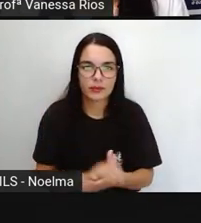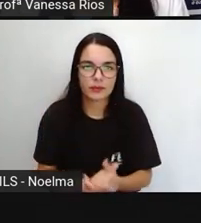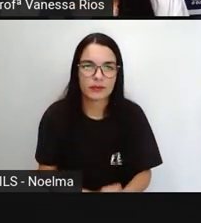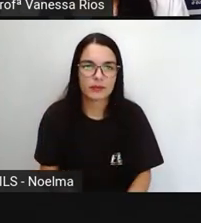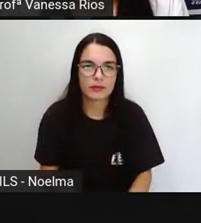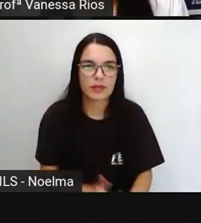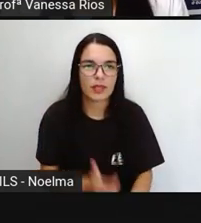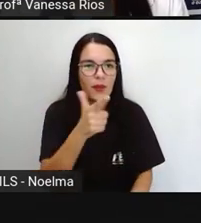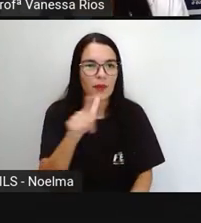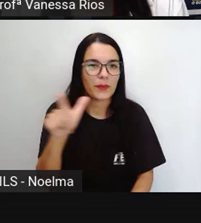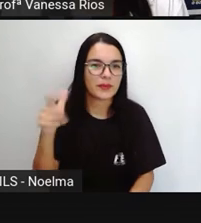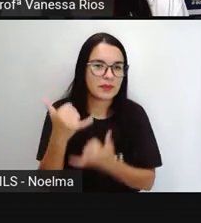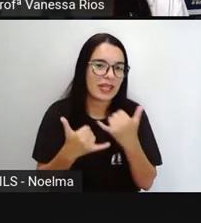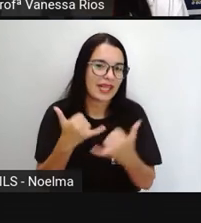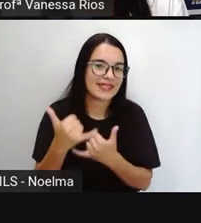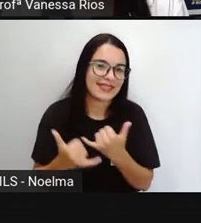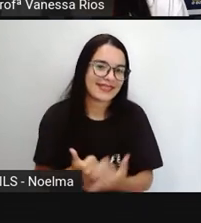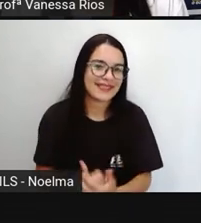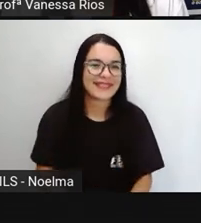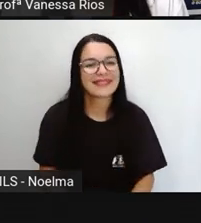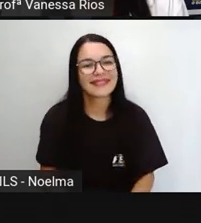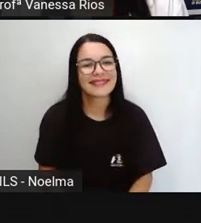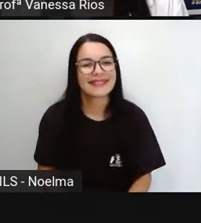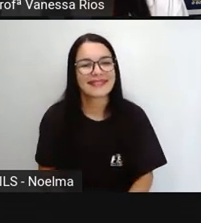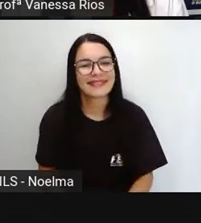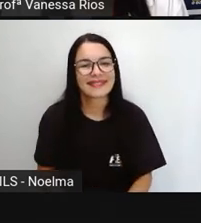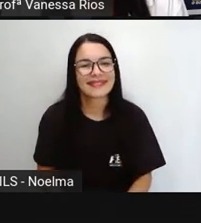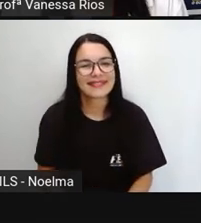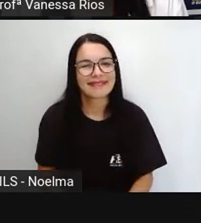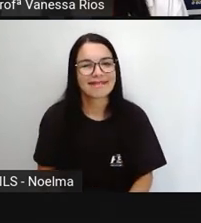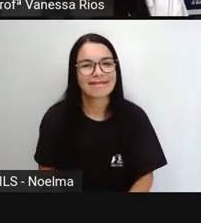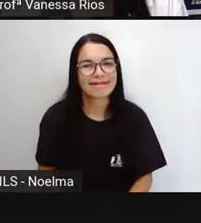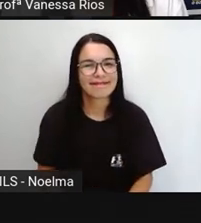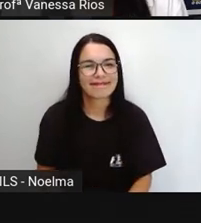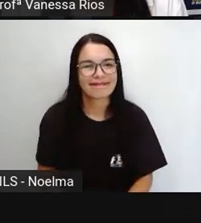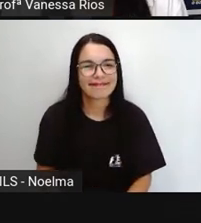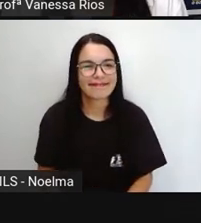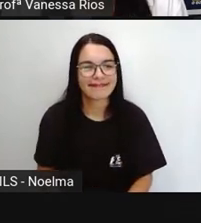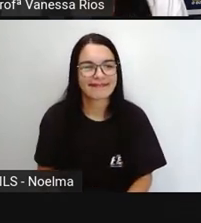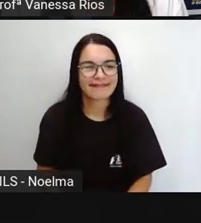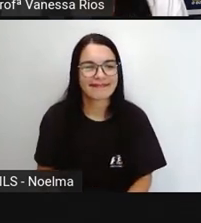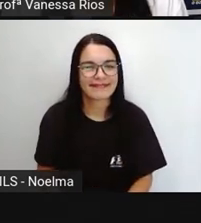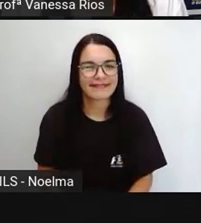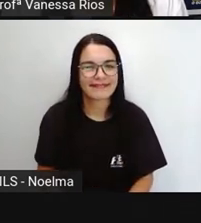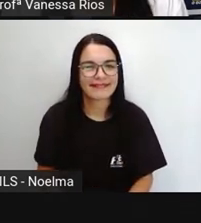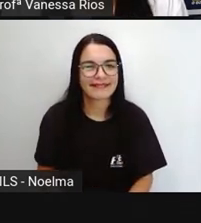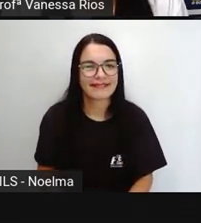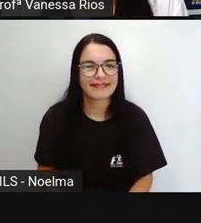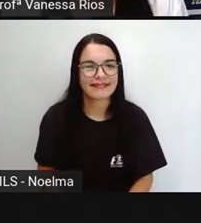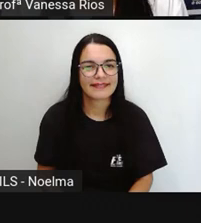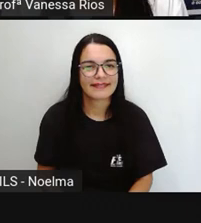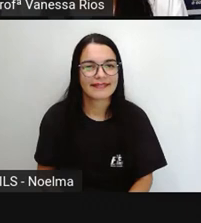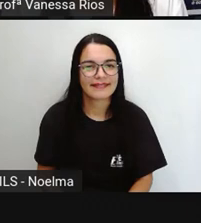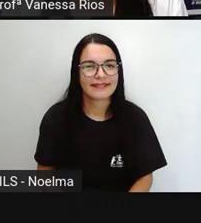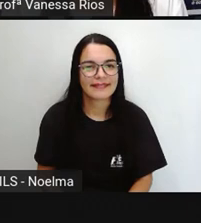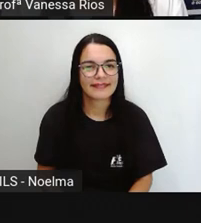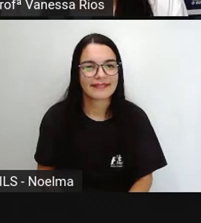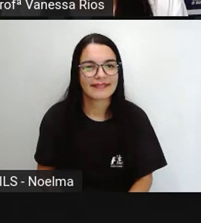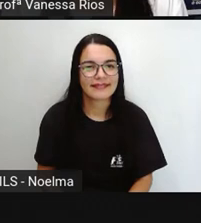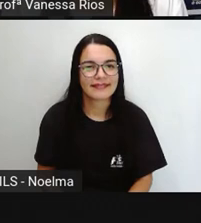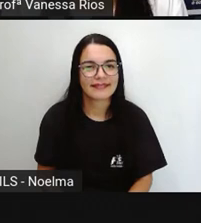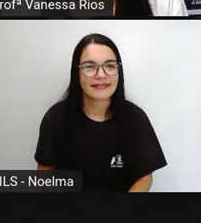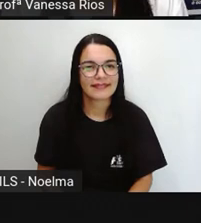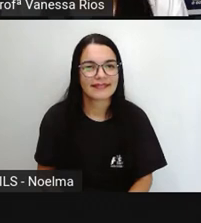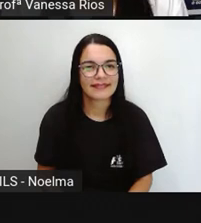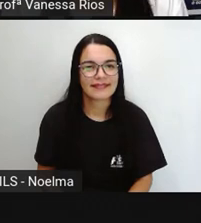E nós continuamos a nossa brincadeira. Vamos brincar de bingo de novo. E a palavra sorteada